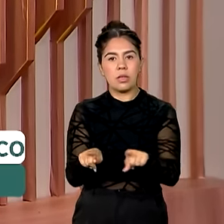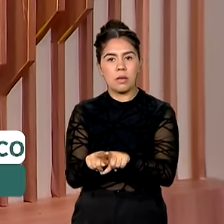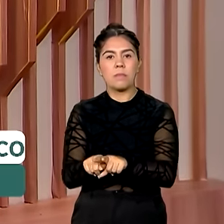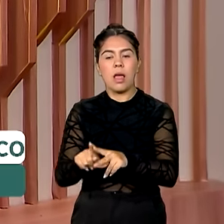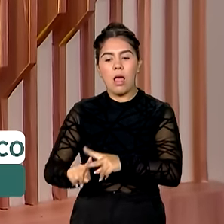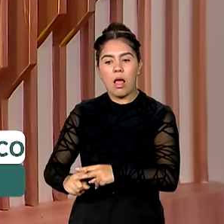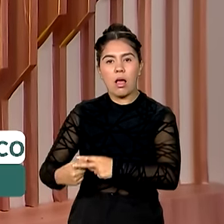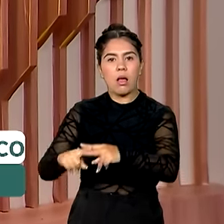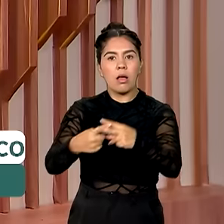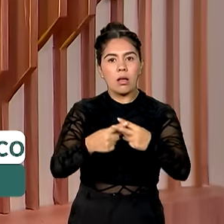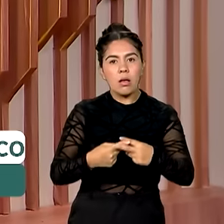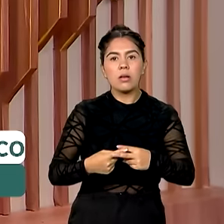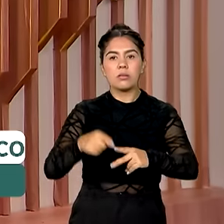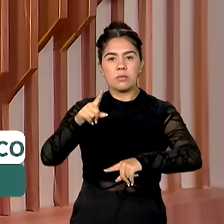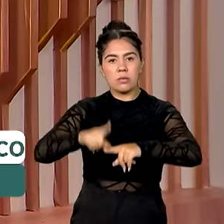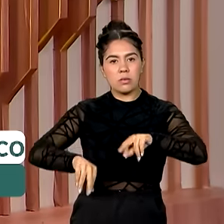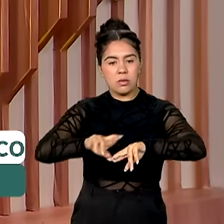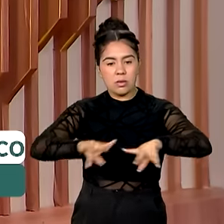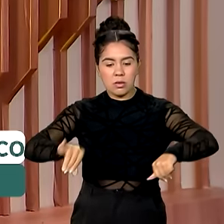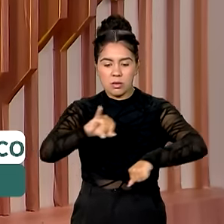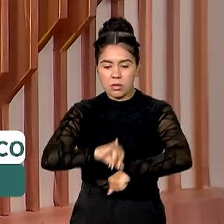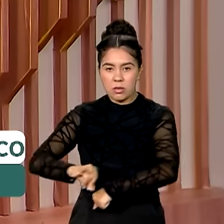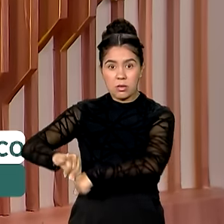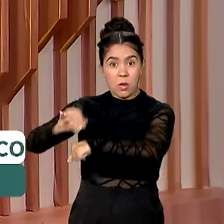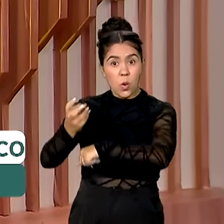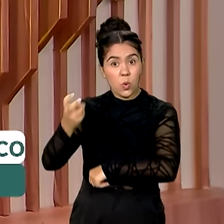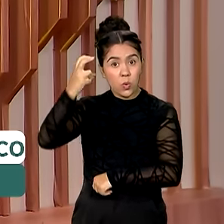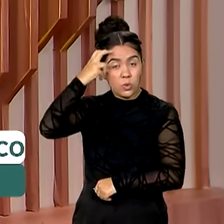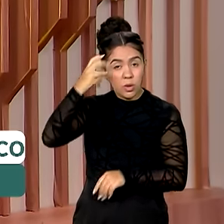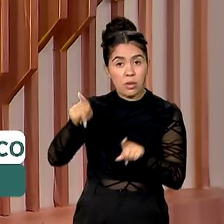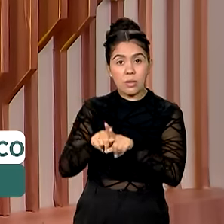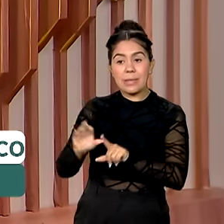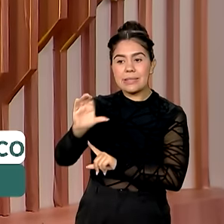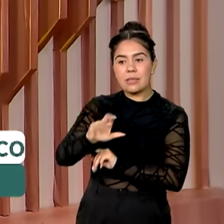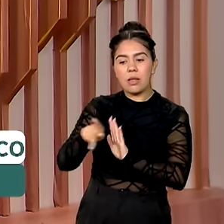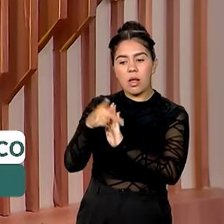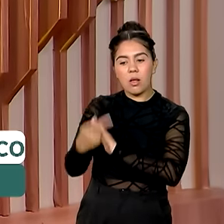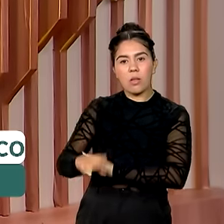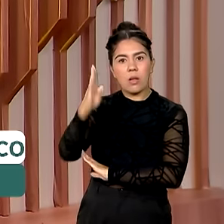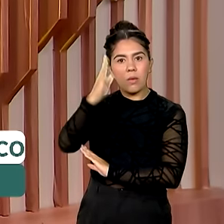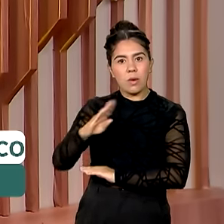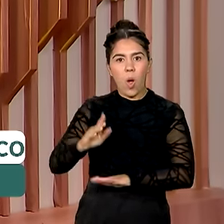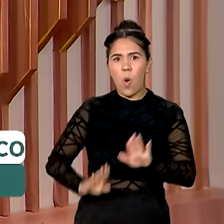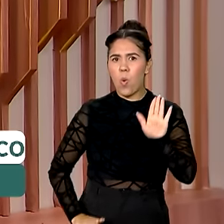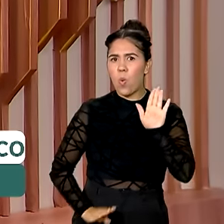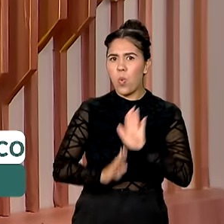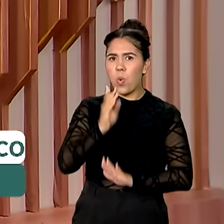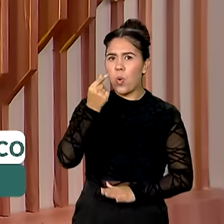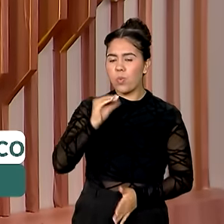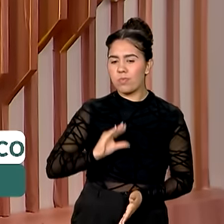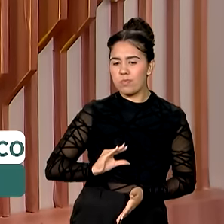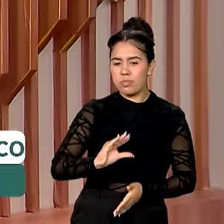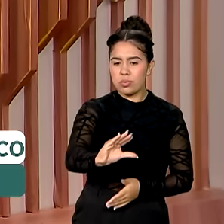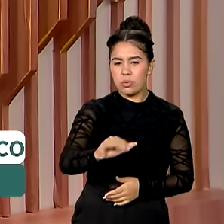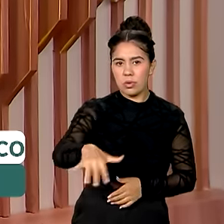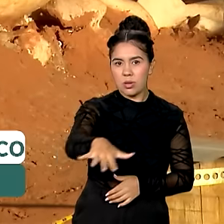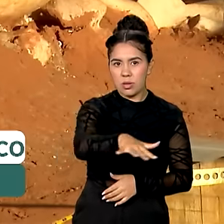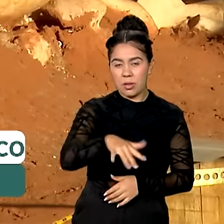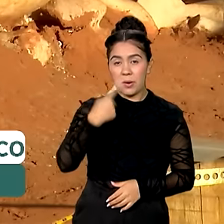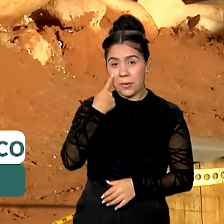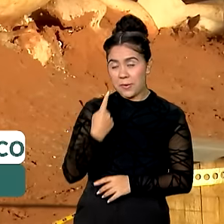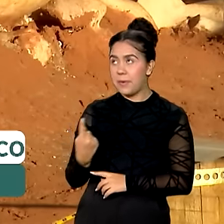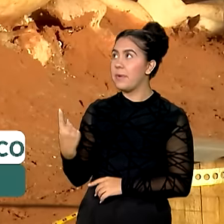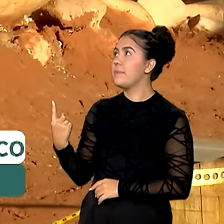culturais, históricos e científicos no Brasil. O valor é recorde para este tipo de modalidade no país.